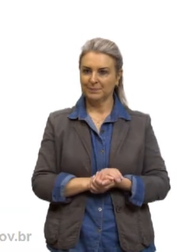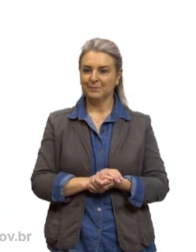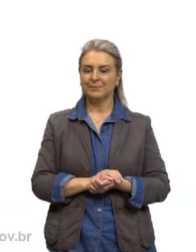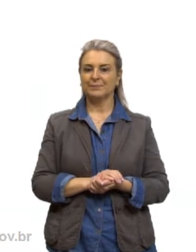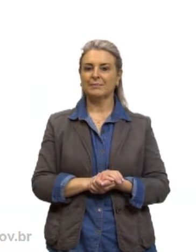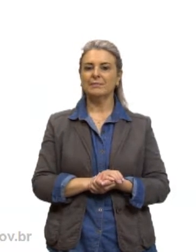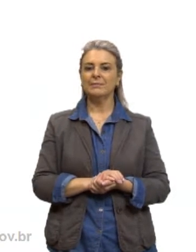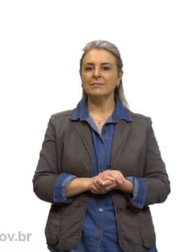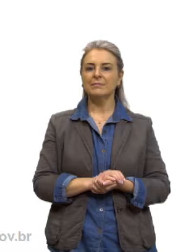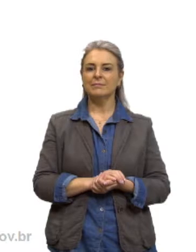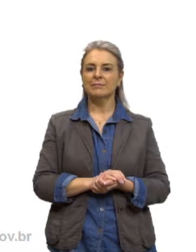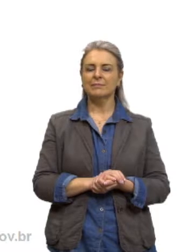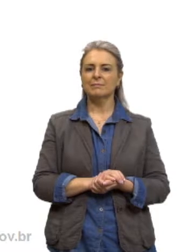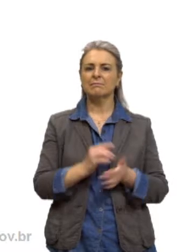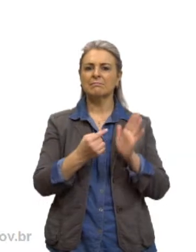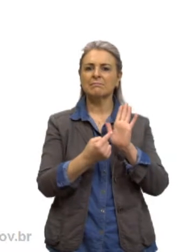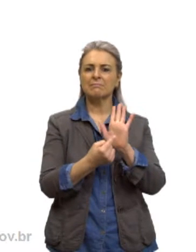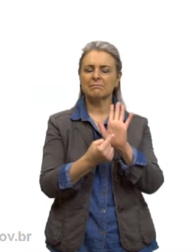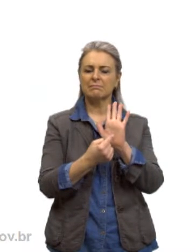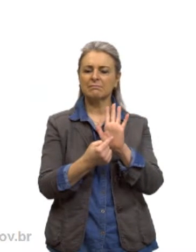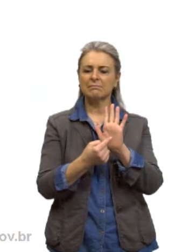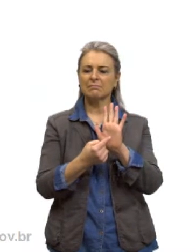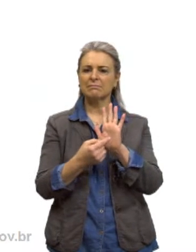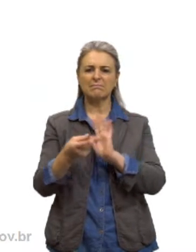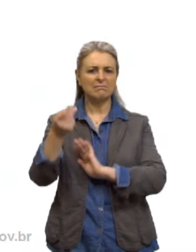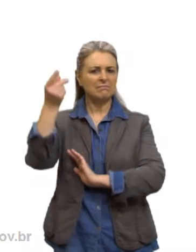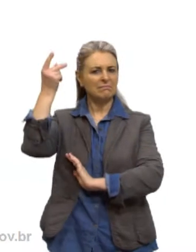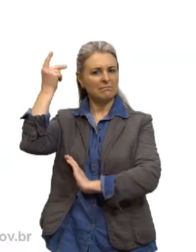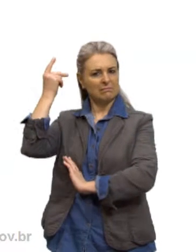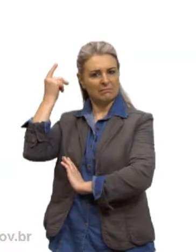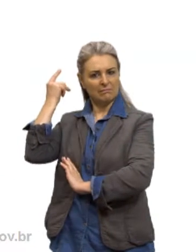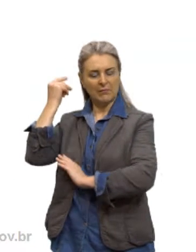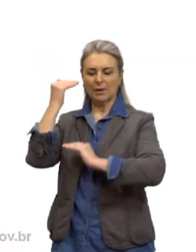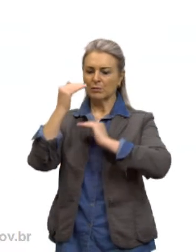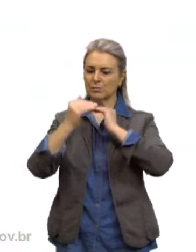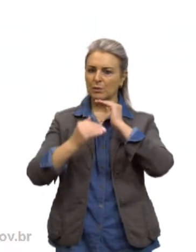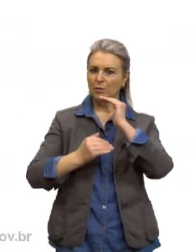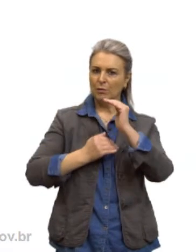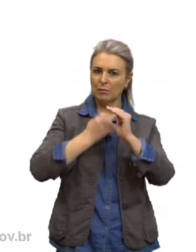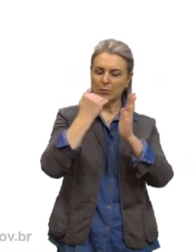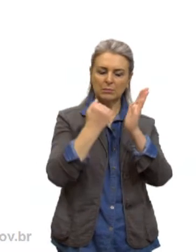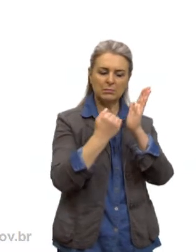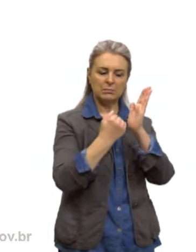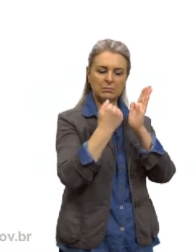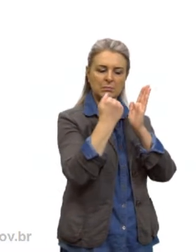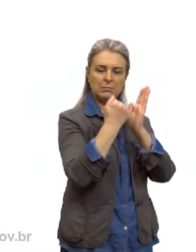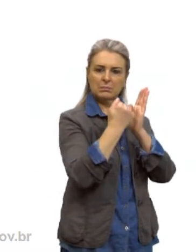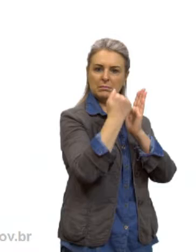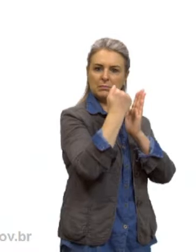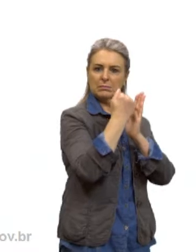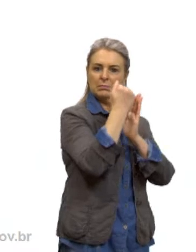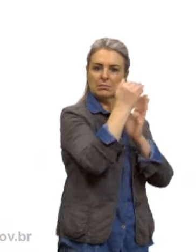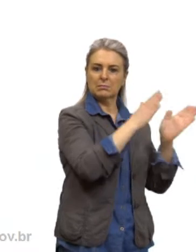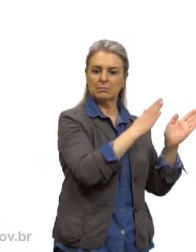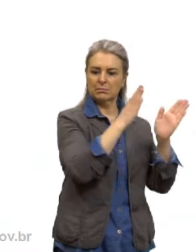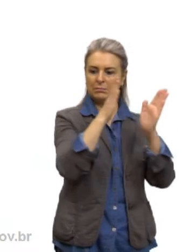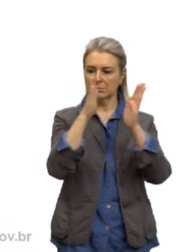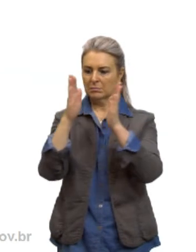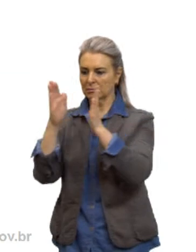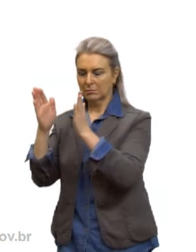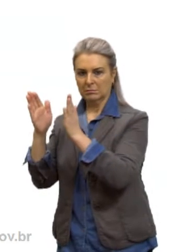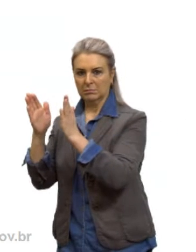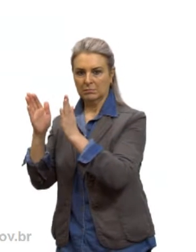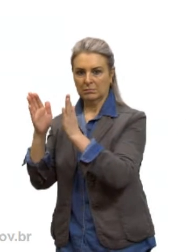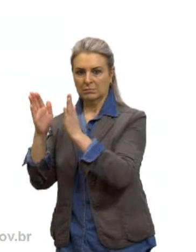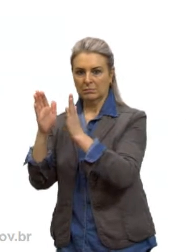O que que nos remete? Nos remete a um desenvolvimento gradual de um processo ou de uma sucessão,